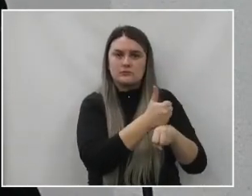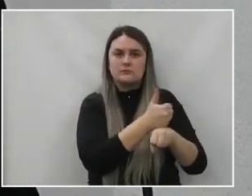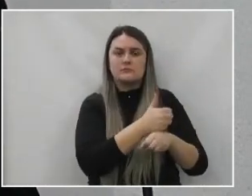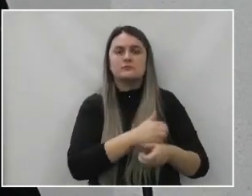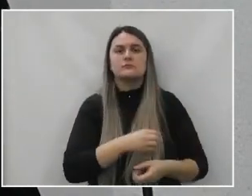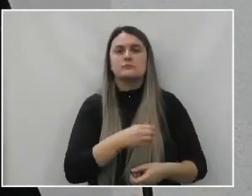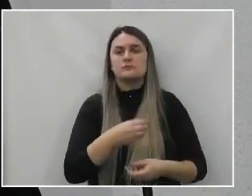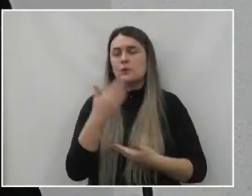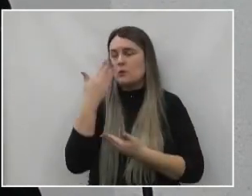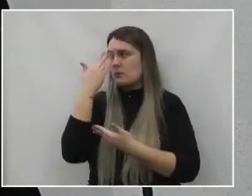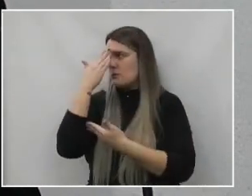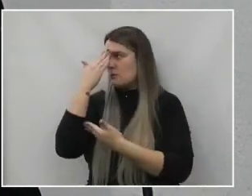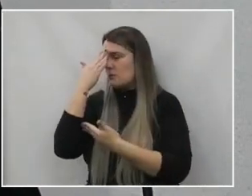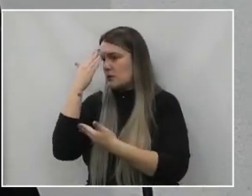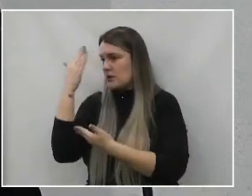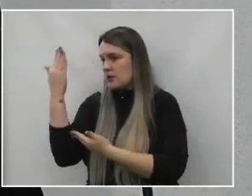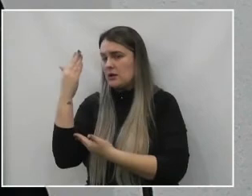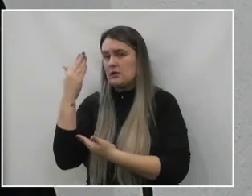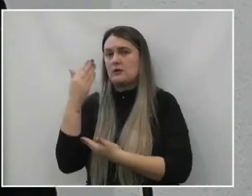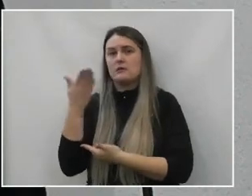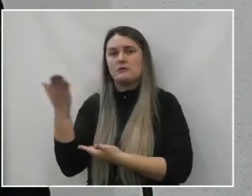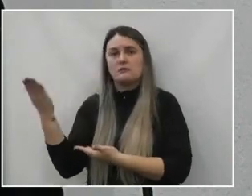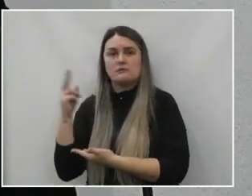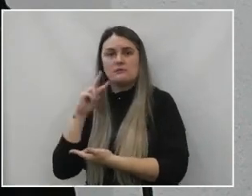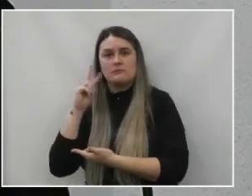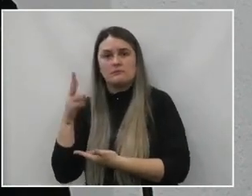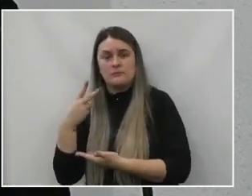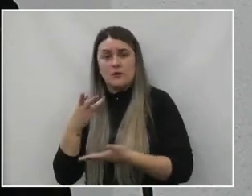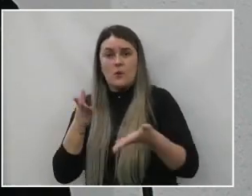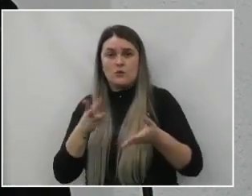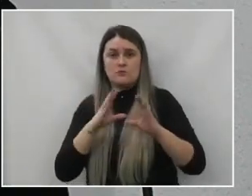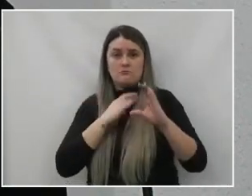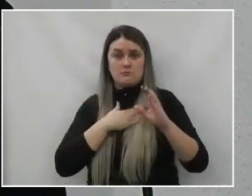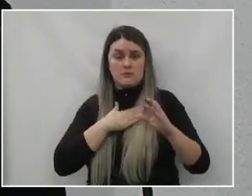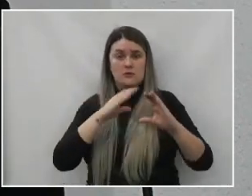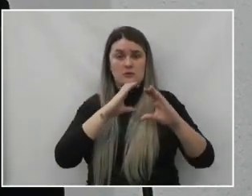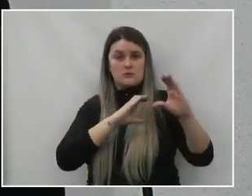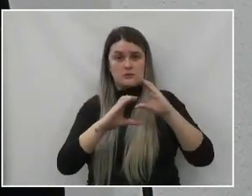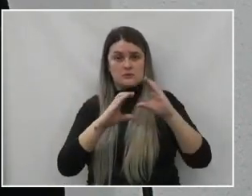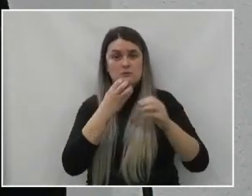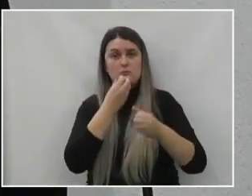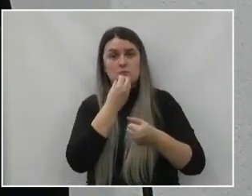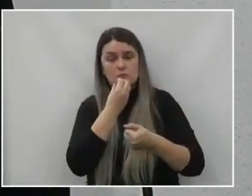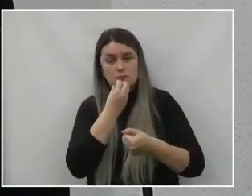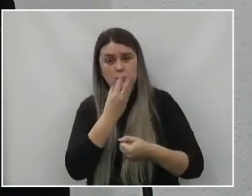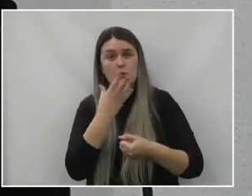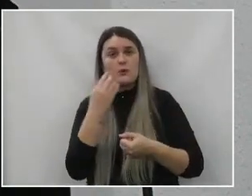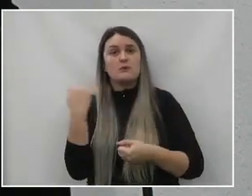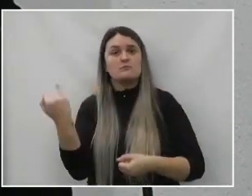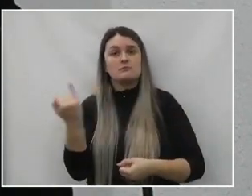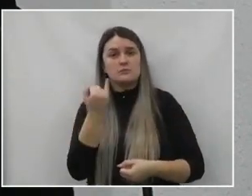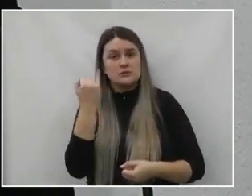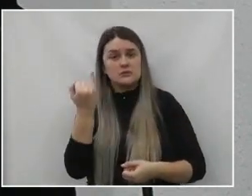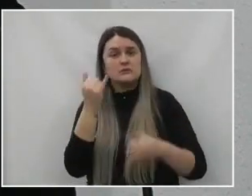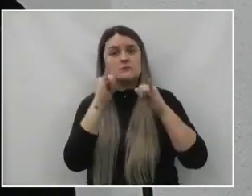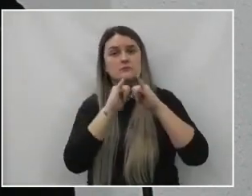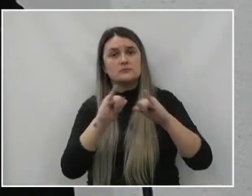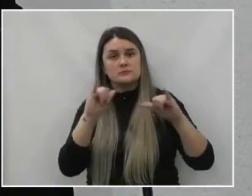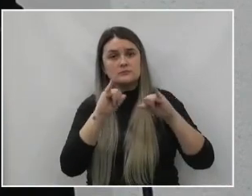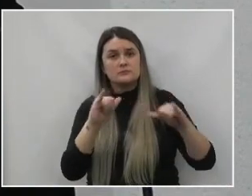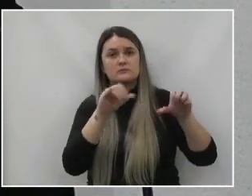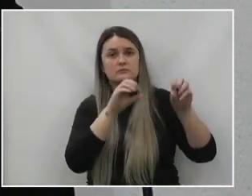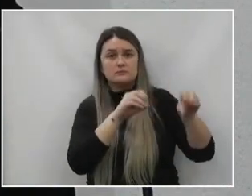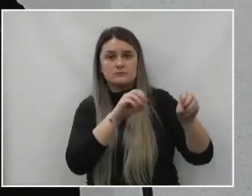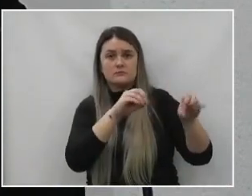de ensino médio. Seria isso, senhoras e senhores, que tínhamos a comunicar na noite de hoje como uma boa e importante notícia para a